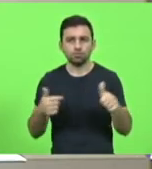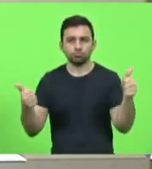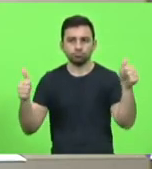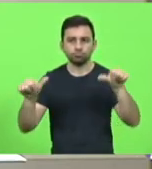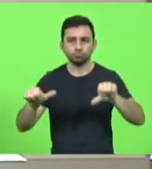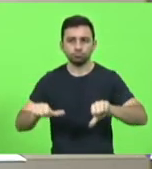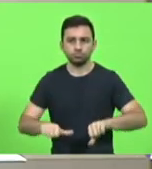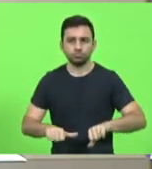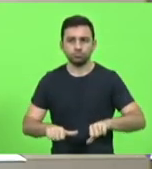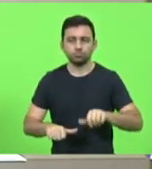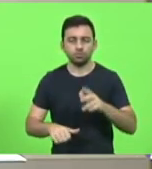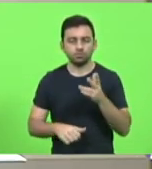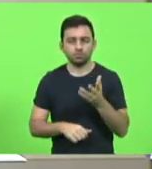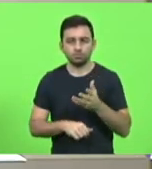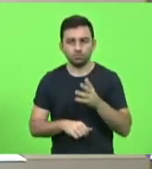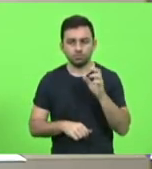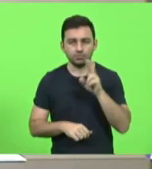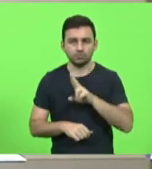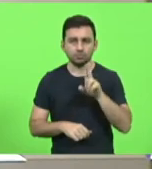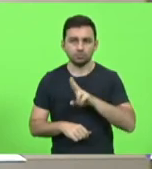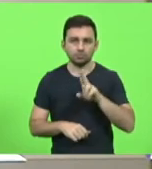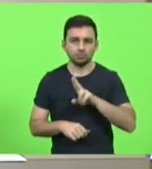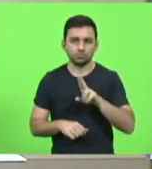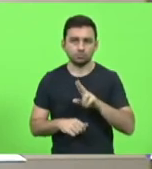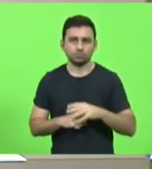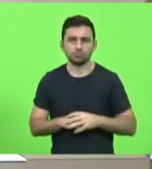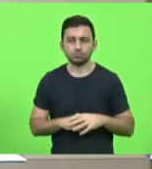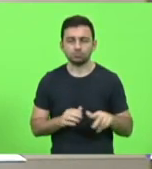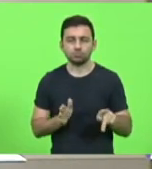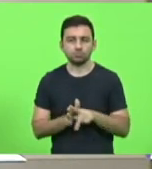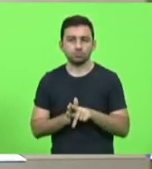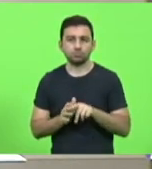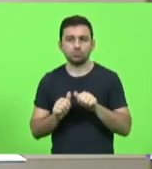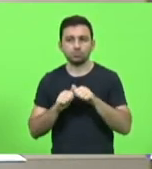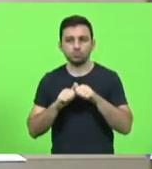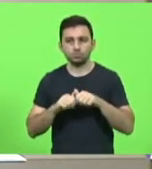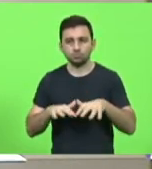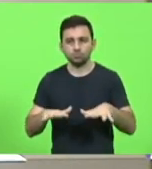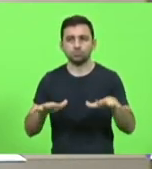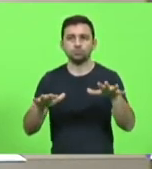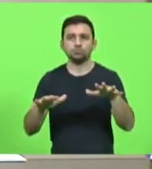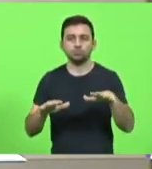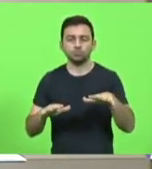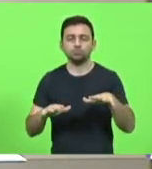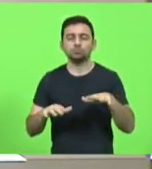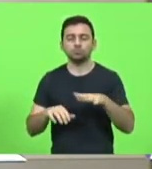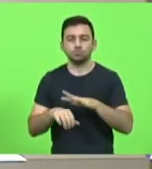emergencial da epidemia ou pandemia.